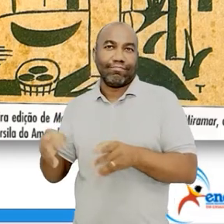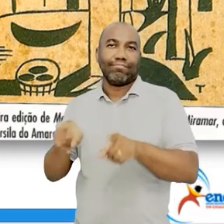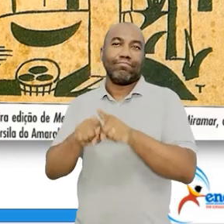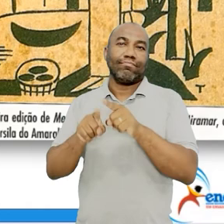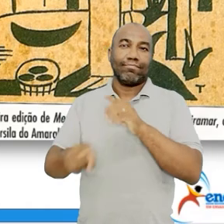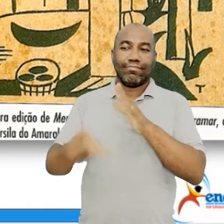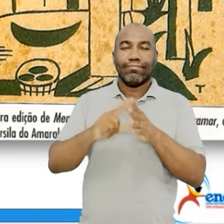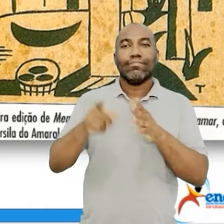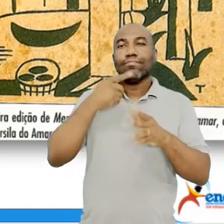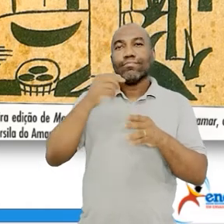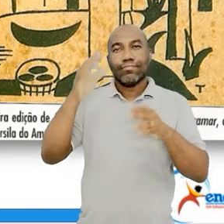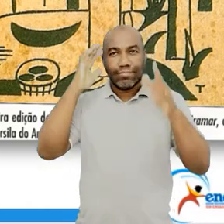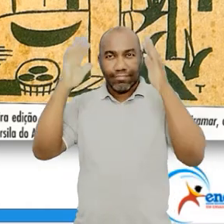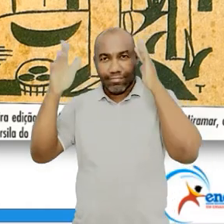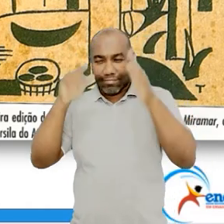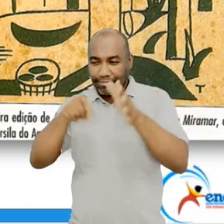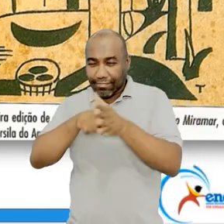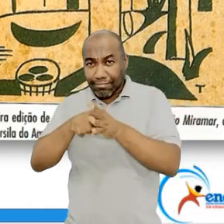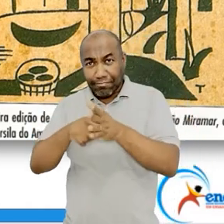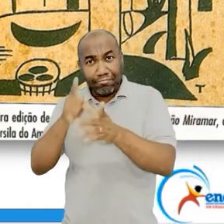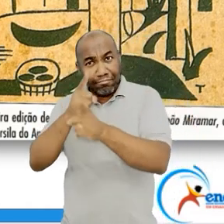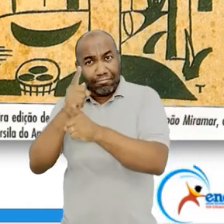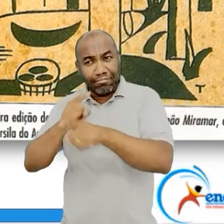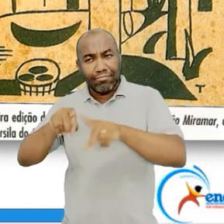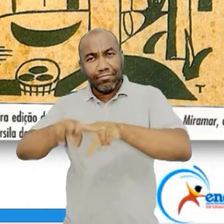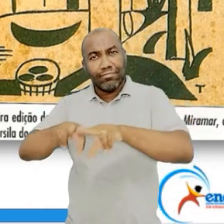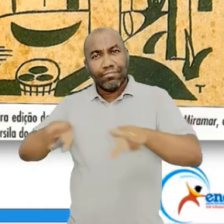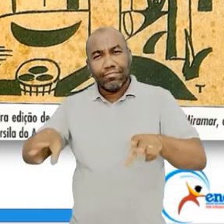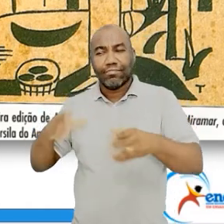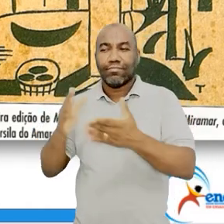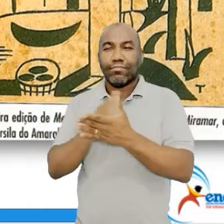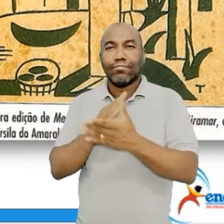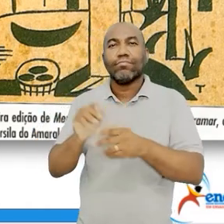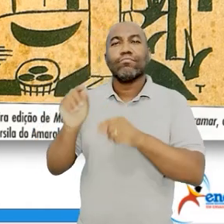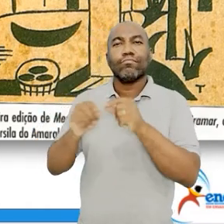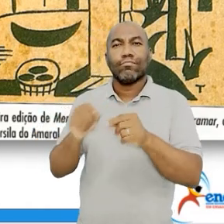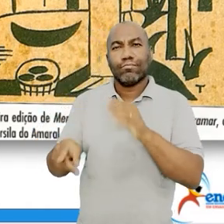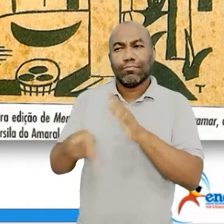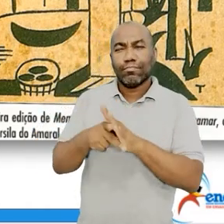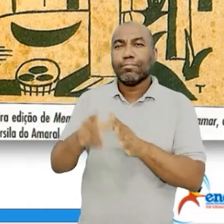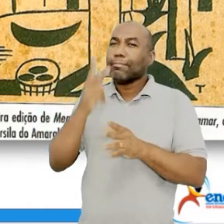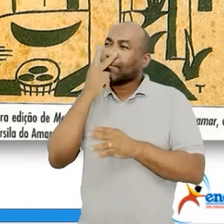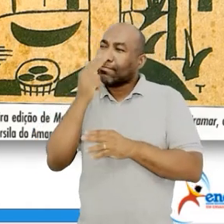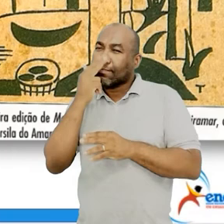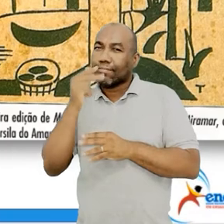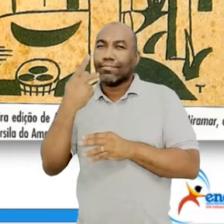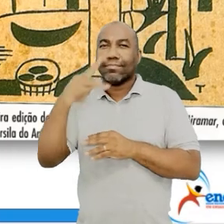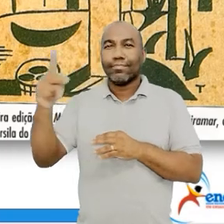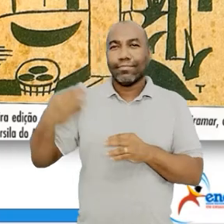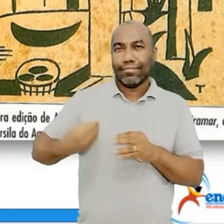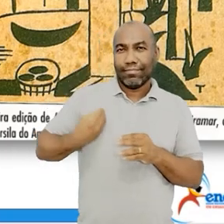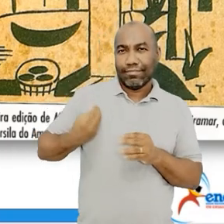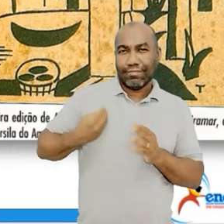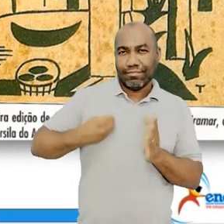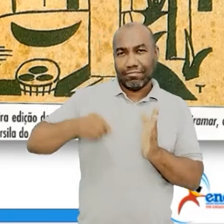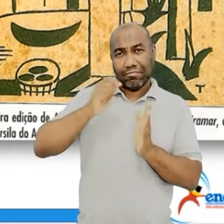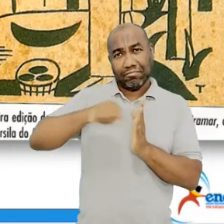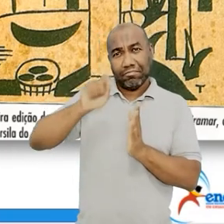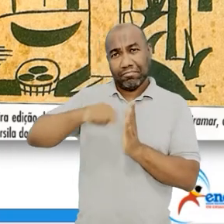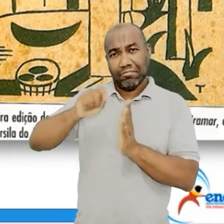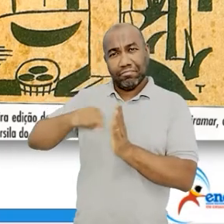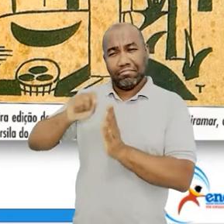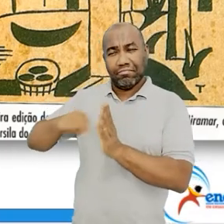ele mistura realidade com ficção, inclusive, alguns dias isso seria como se fosse uma biografia do próprio